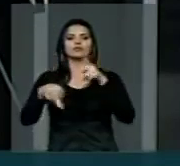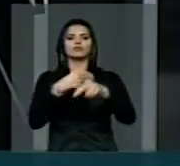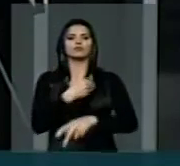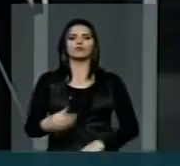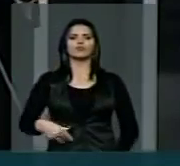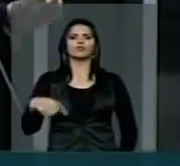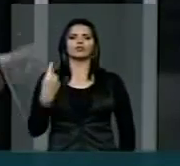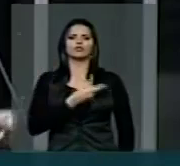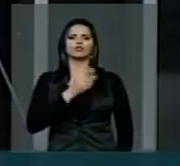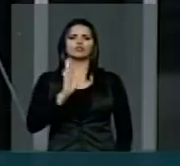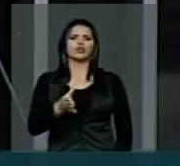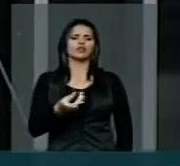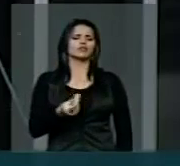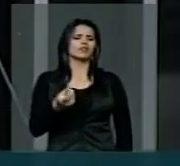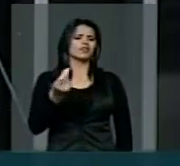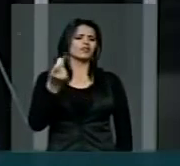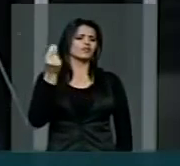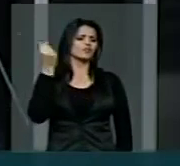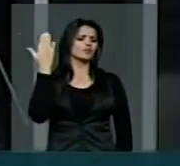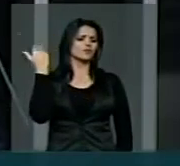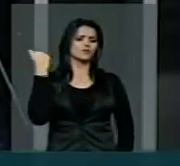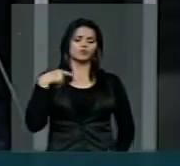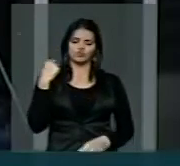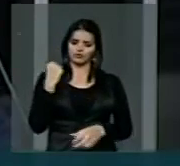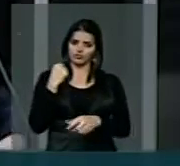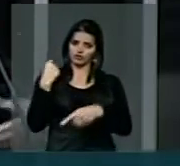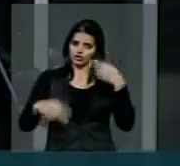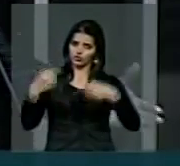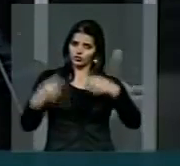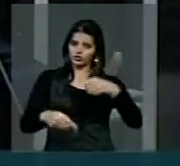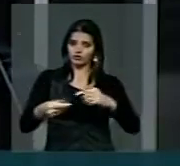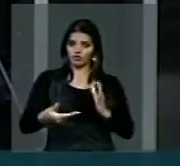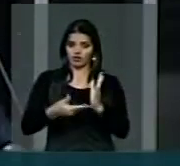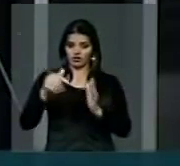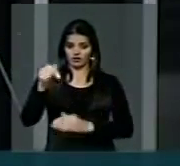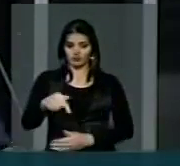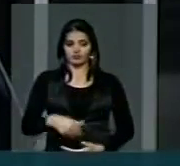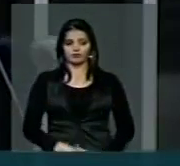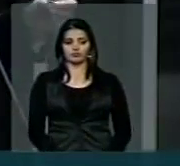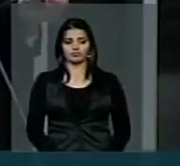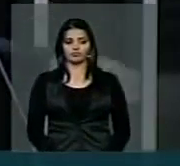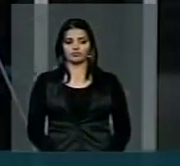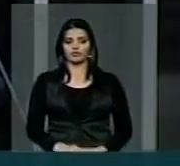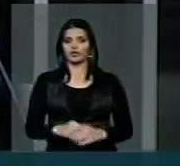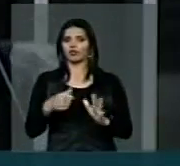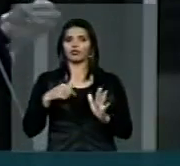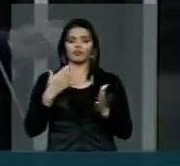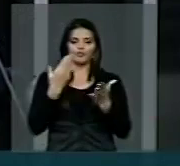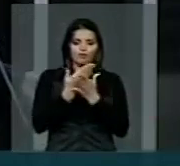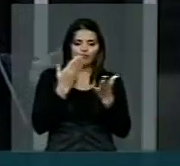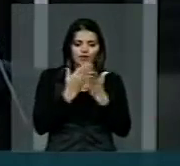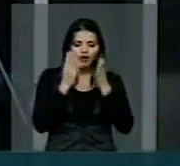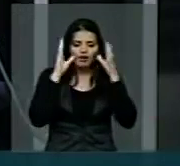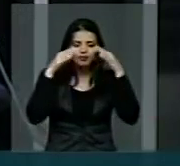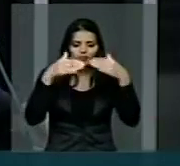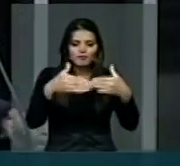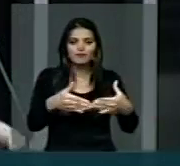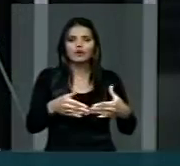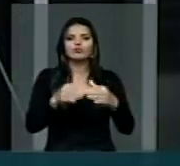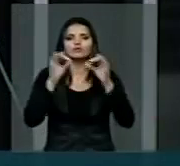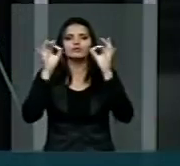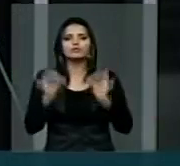discutindo nessa casa, e que essa casa não se debruça para poder exatamente